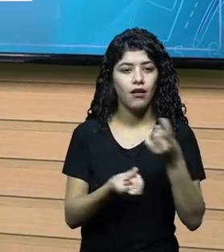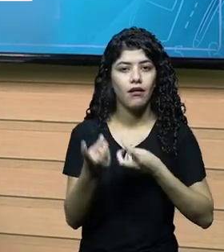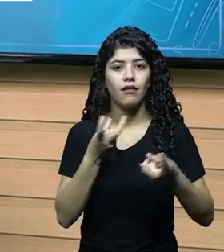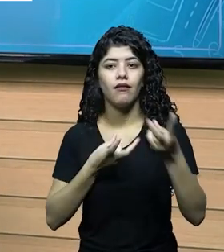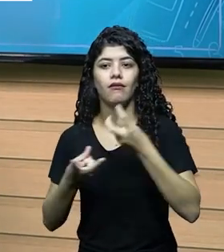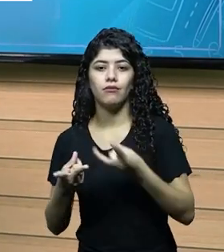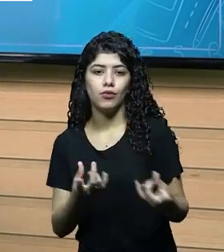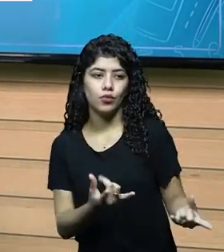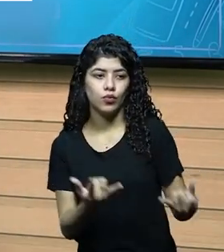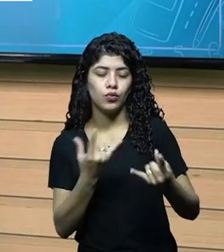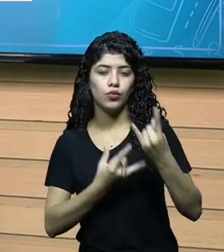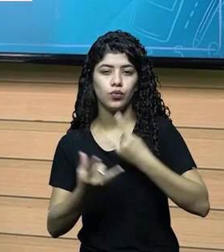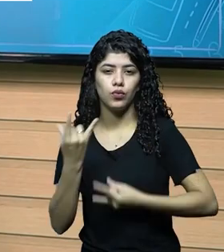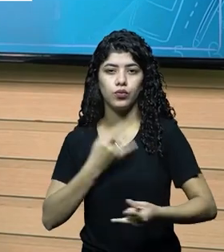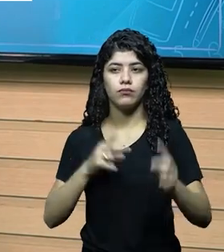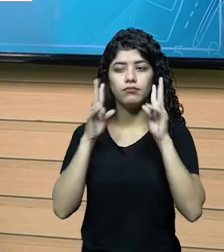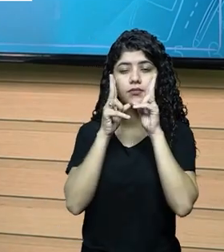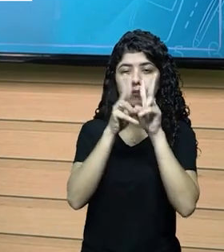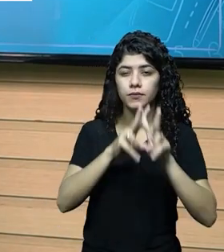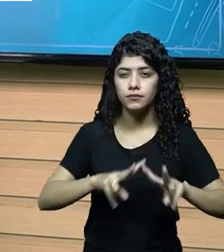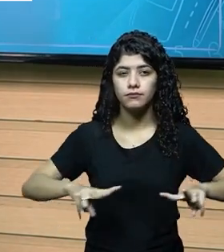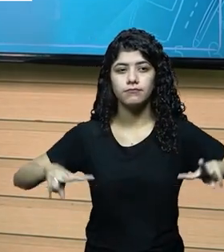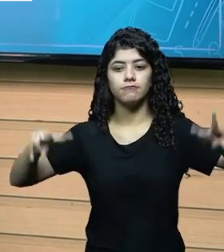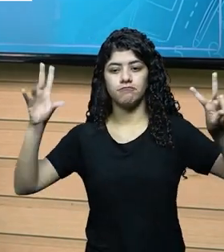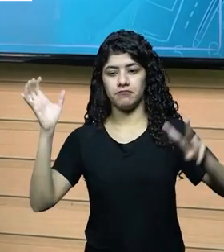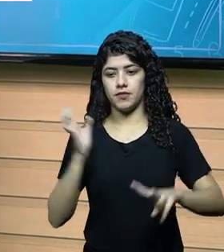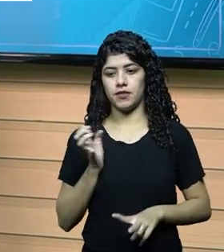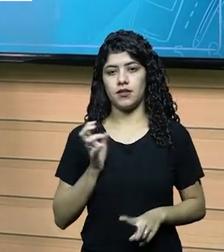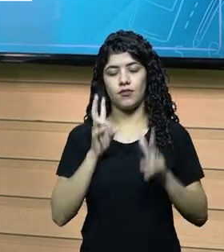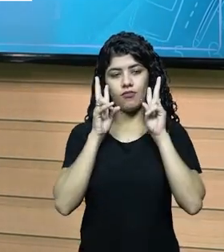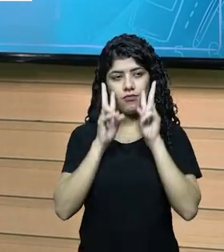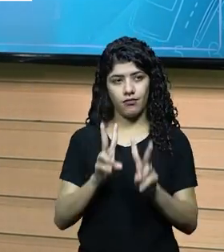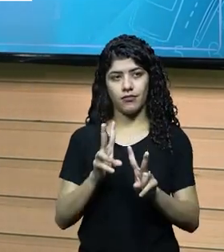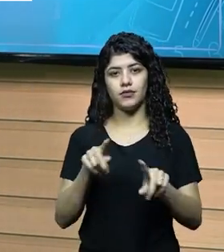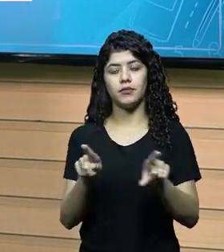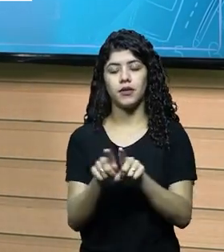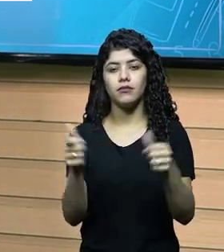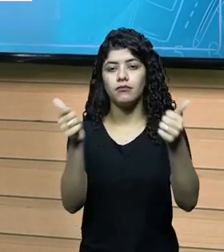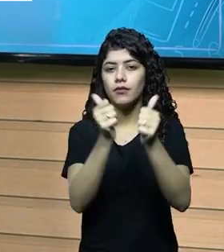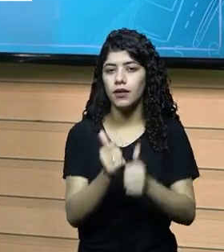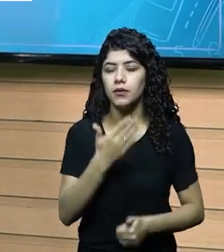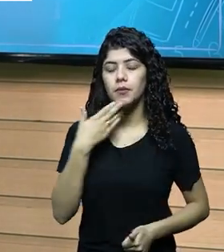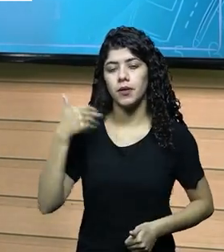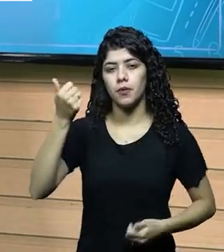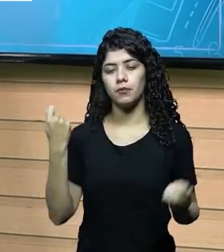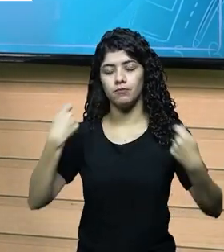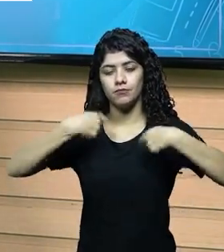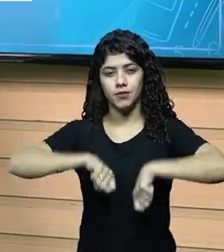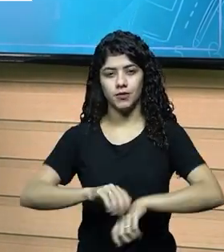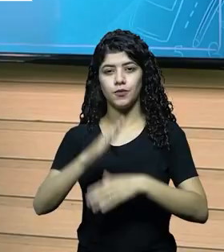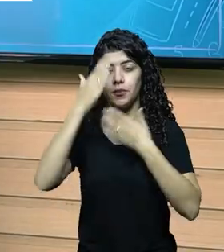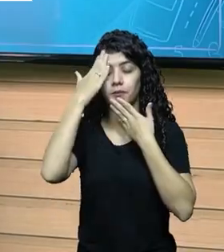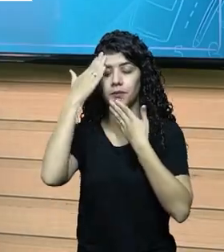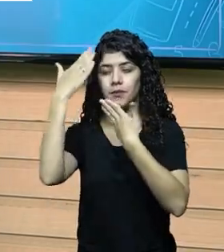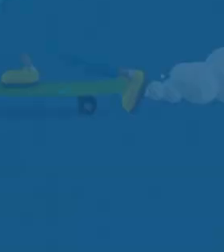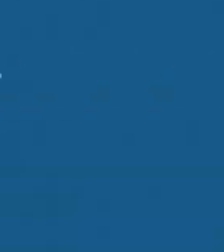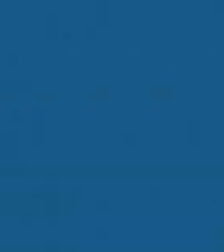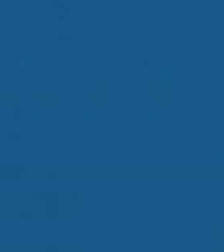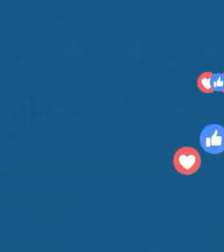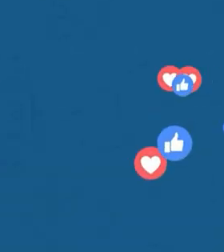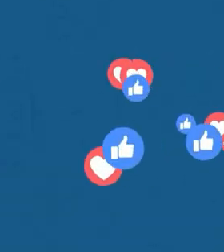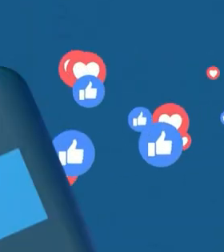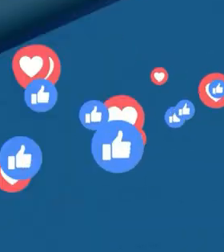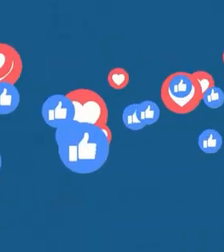ele é muito atrativo, você consegue visualizar a riqueza na sua frente, e você avalia da melhor forma possível.